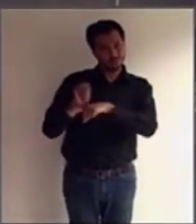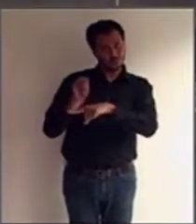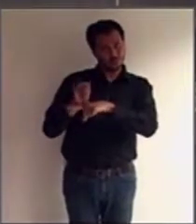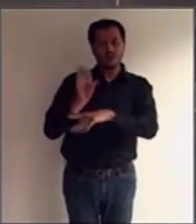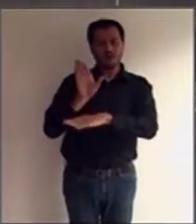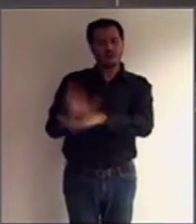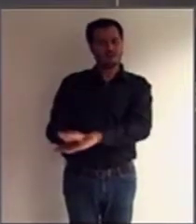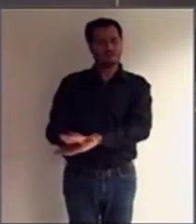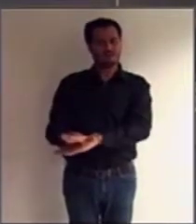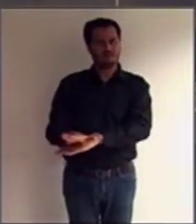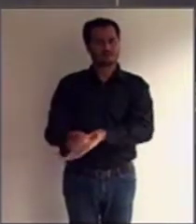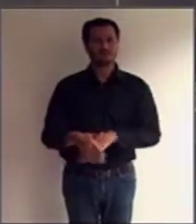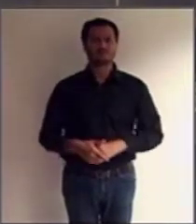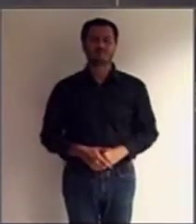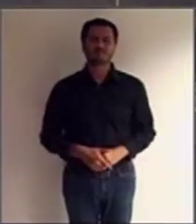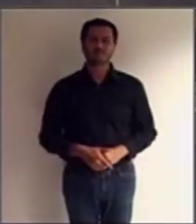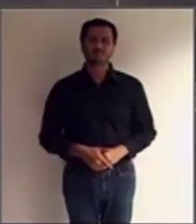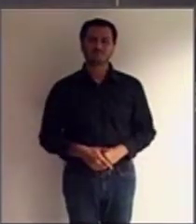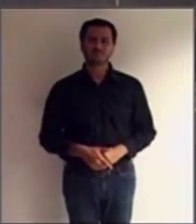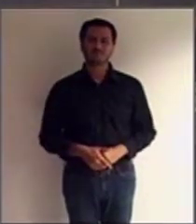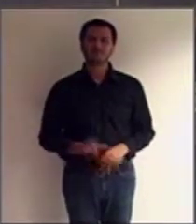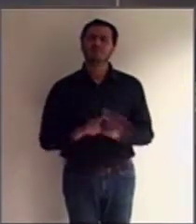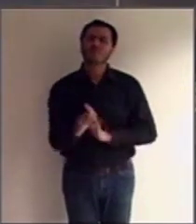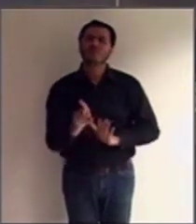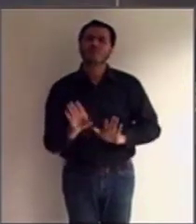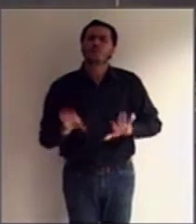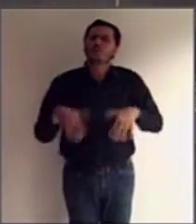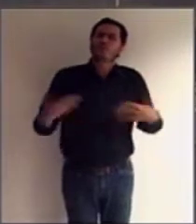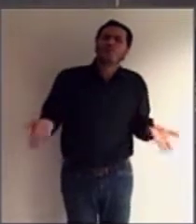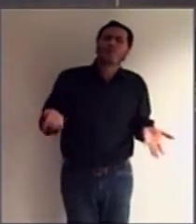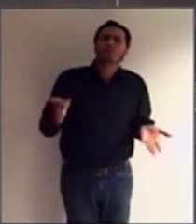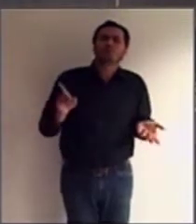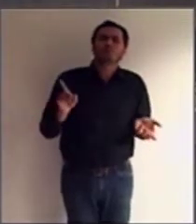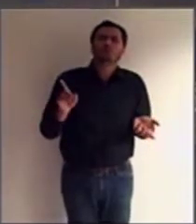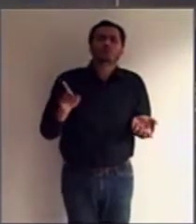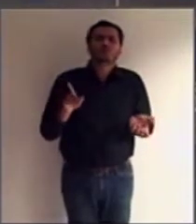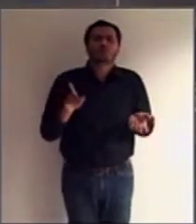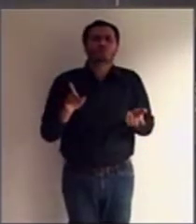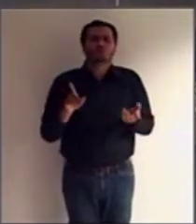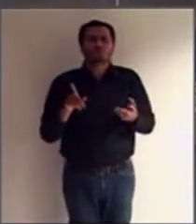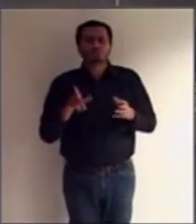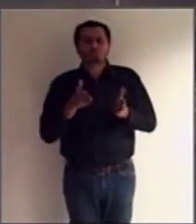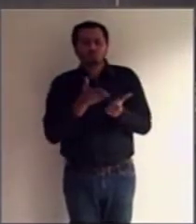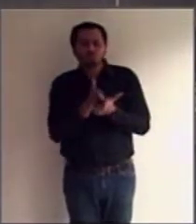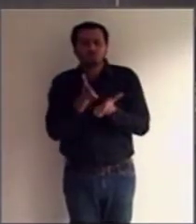Quais os tipos de interdição e as suas diferenças?